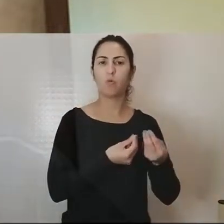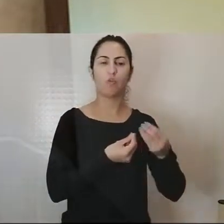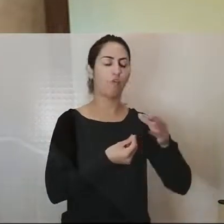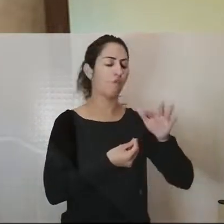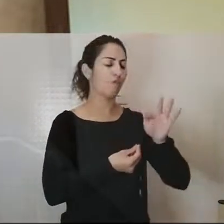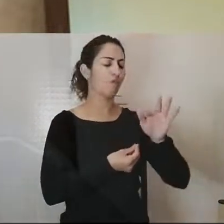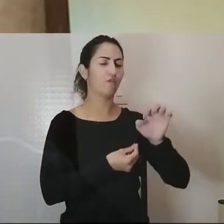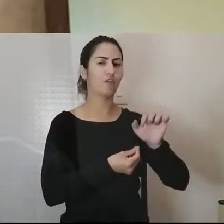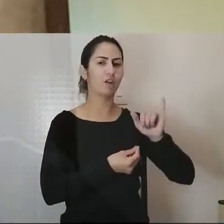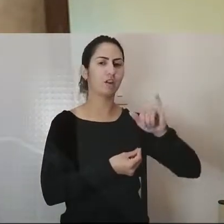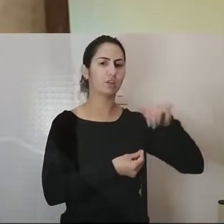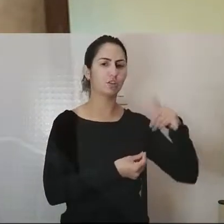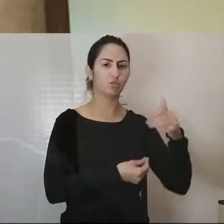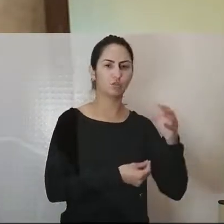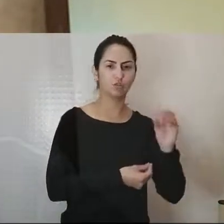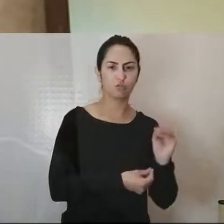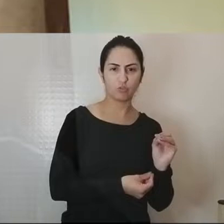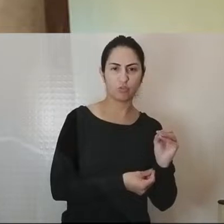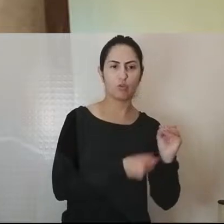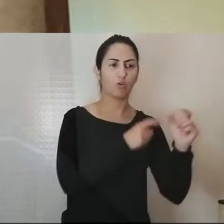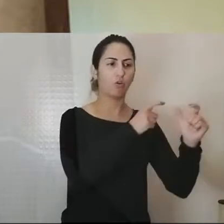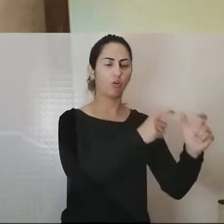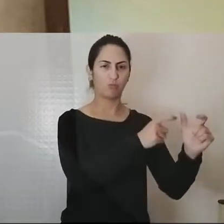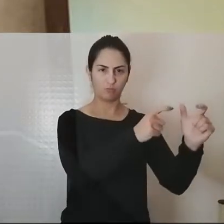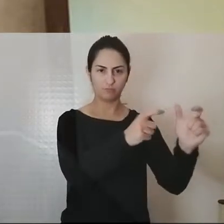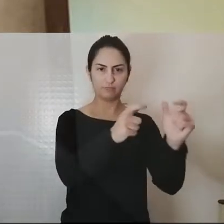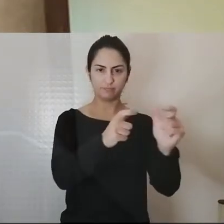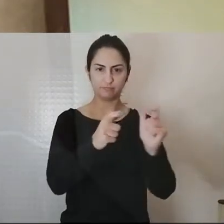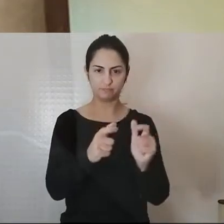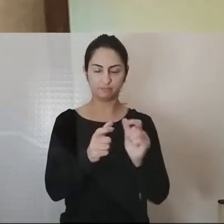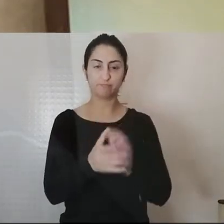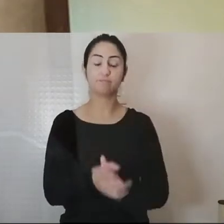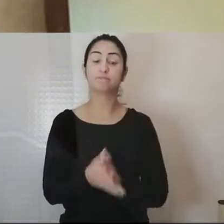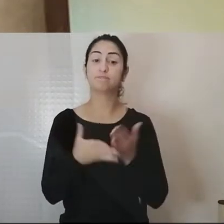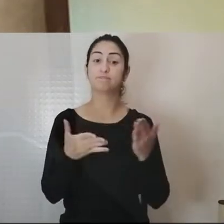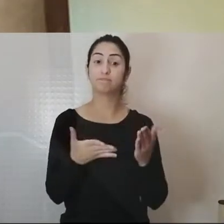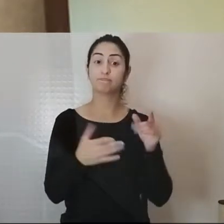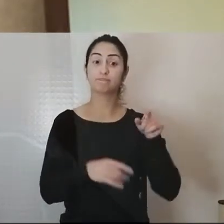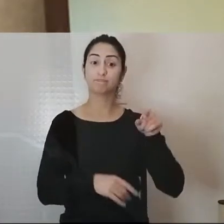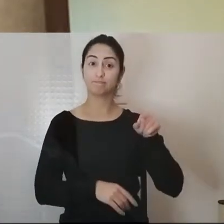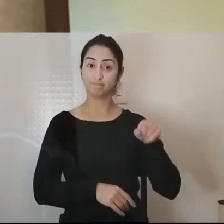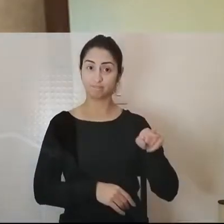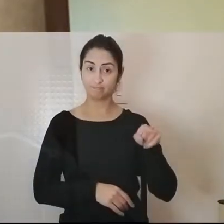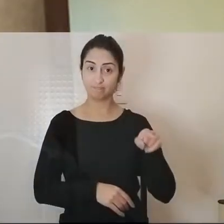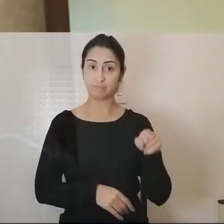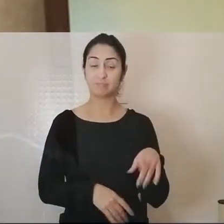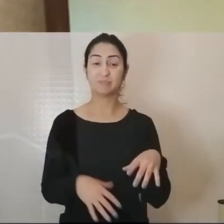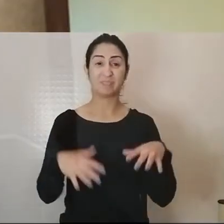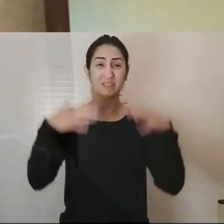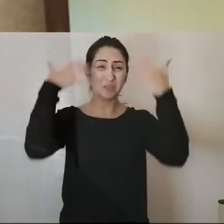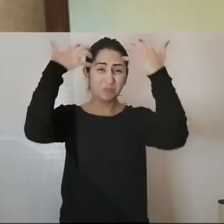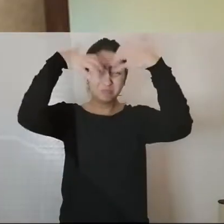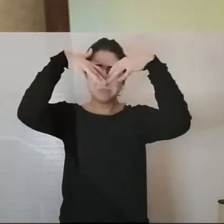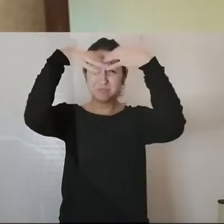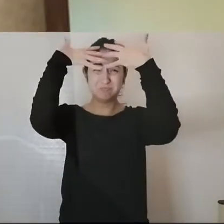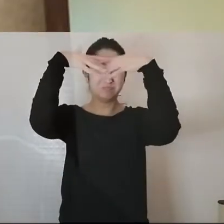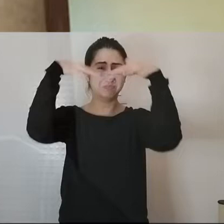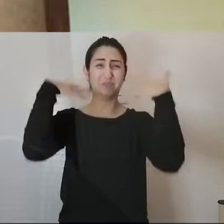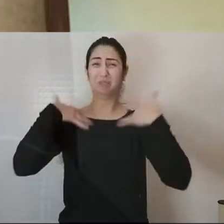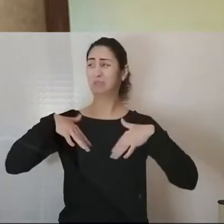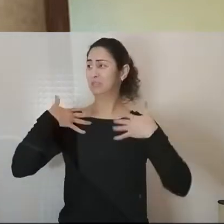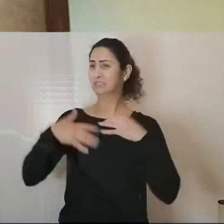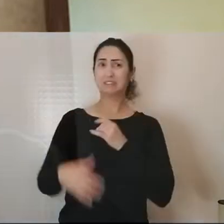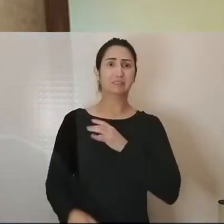Isufadame, Mackenzie. E este efeito perturbador do terror fomenta